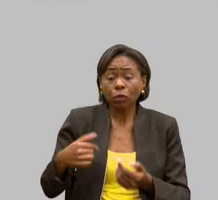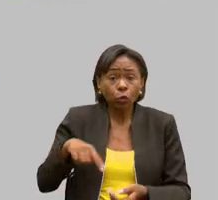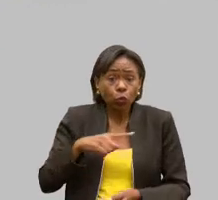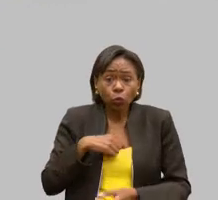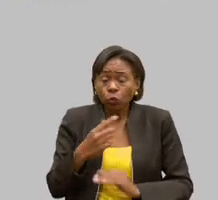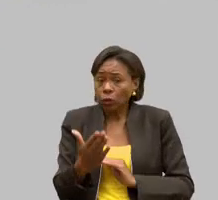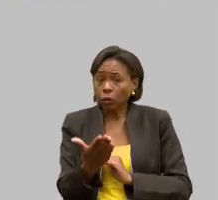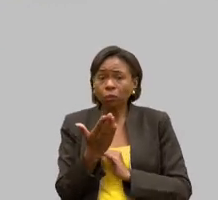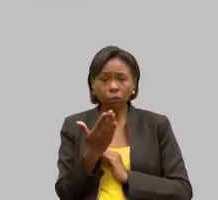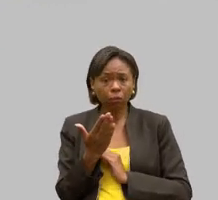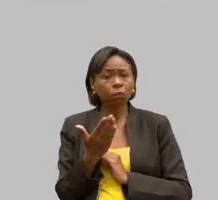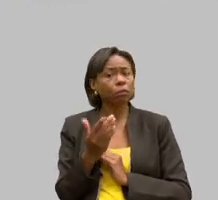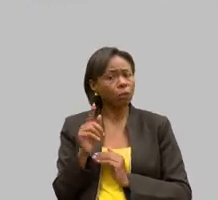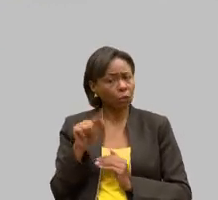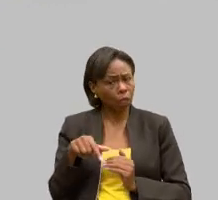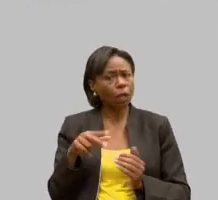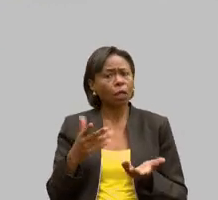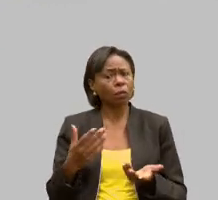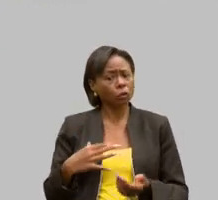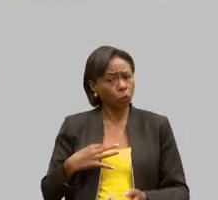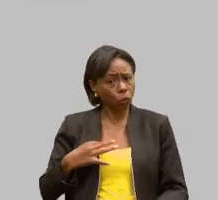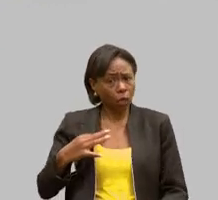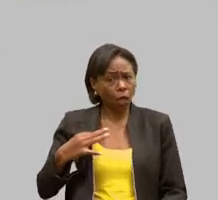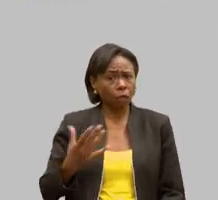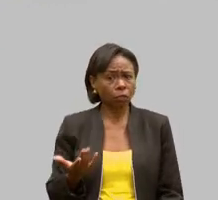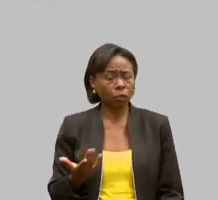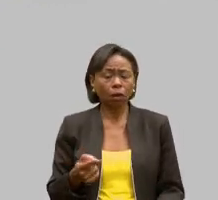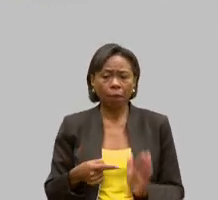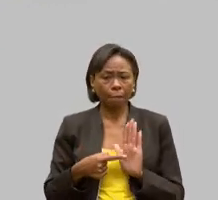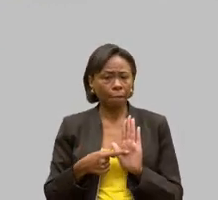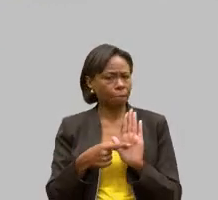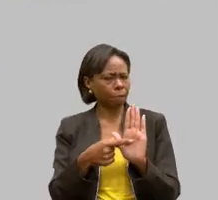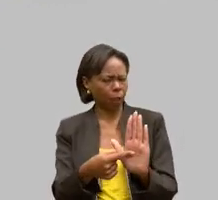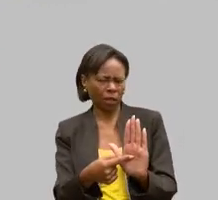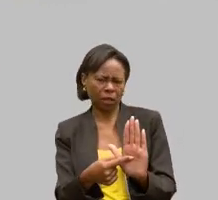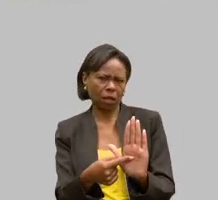voluntário. E mostrar, não é porque eu estou aqui